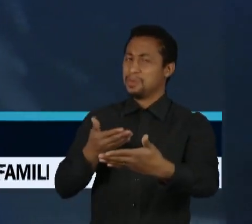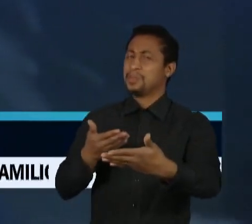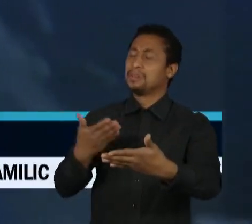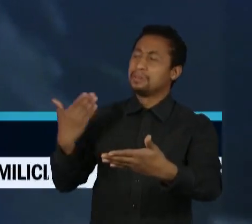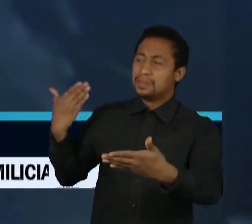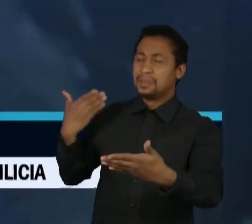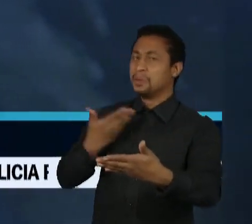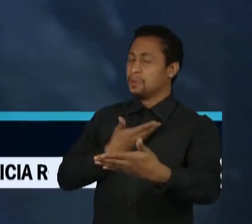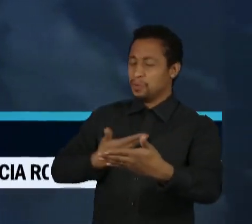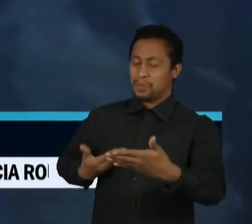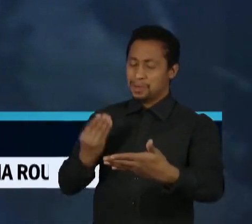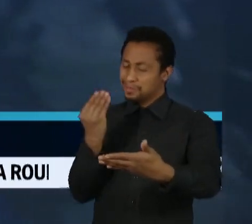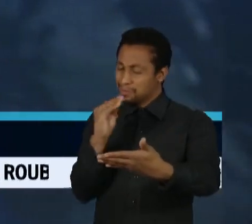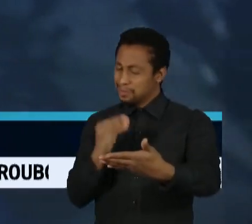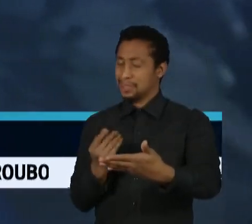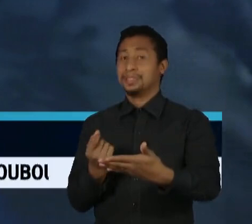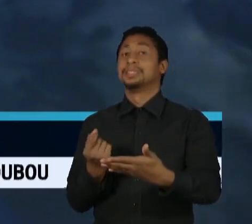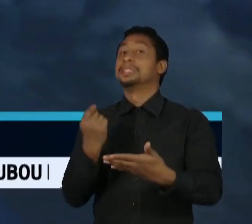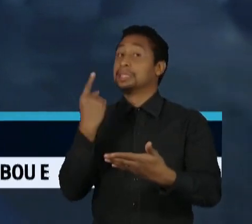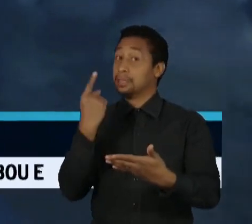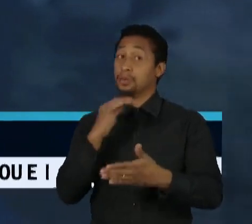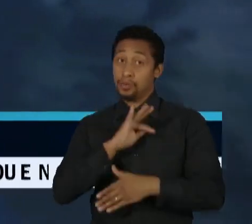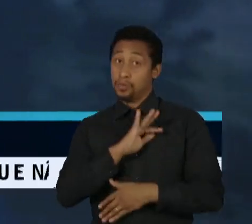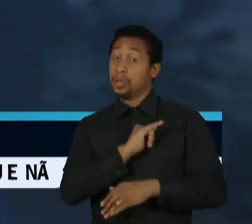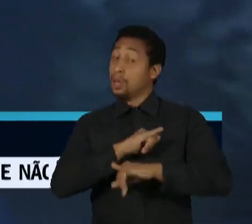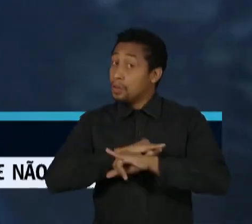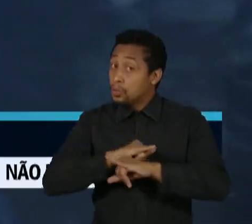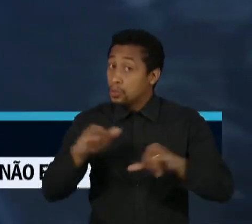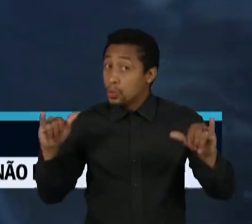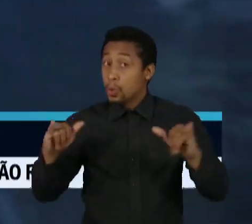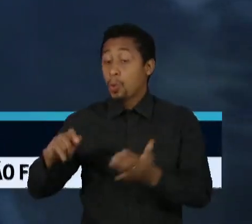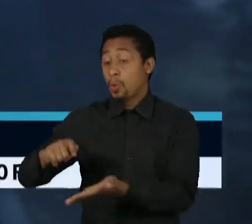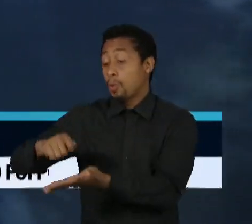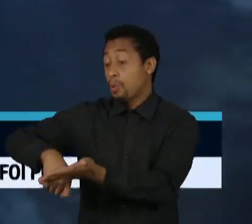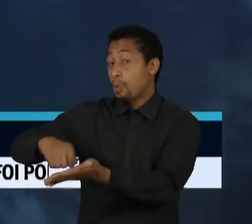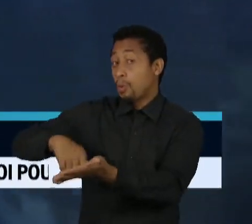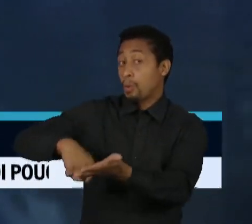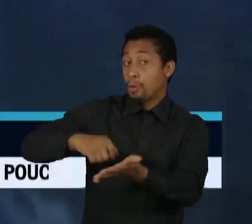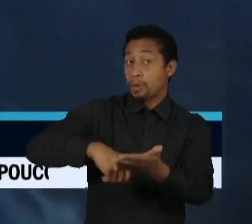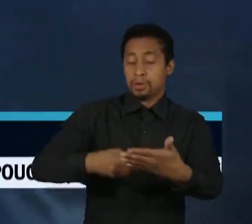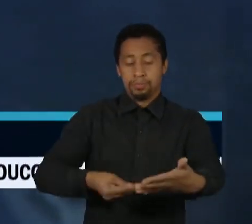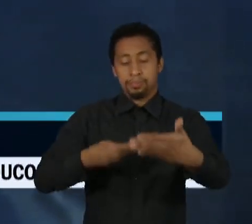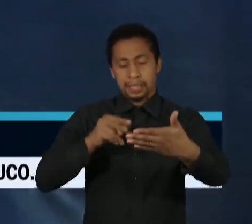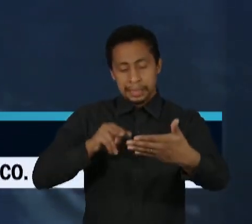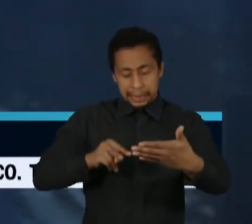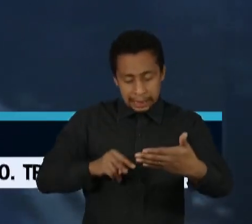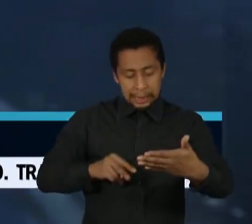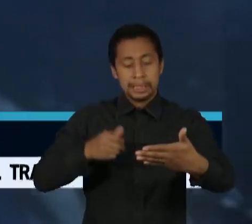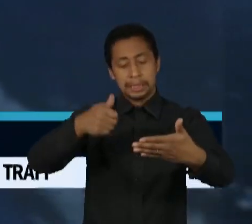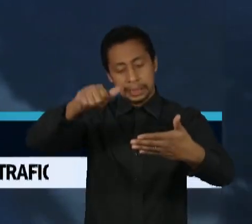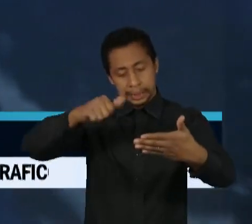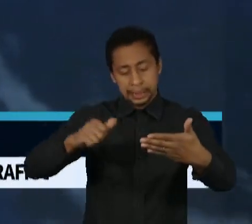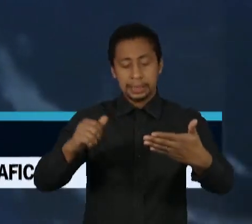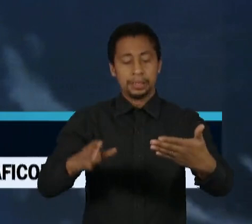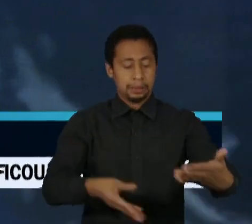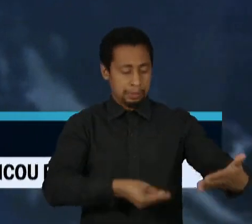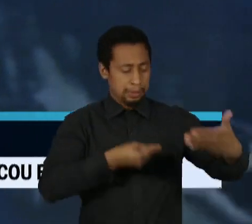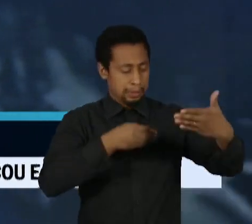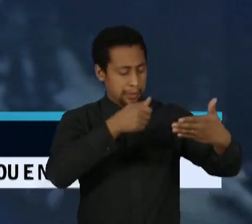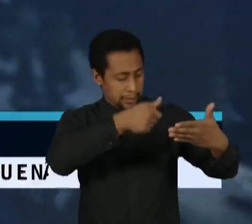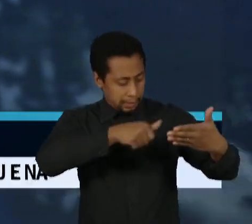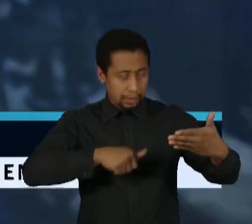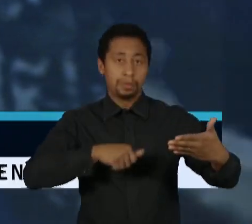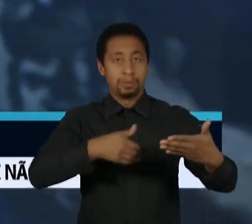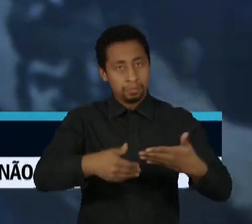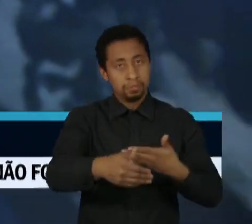Segundo a FUNAI, todos os contratos vigentes estão sendo analisados e medidas cabíveis poderão ser tomadas. A Fundação disse que